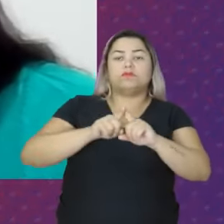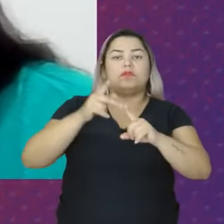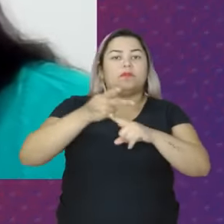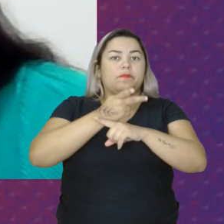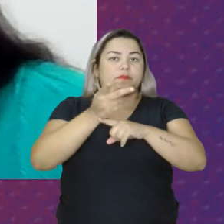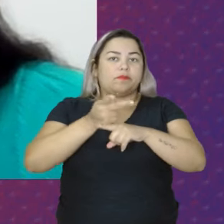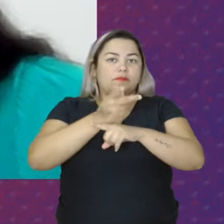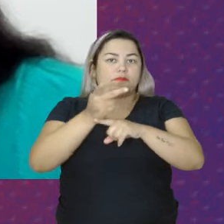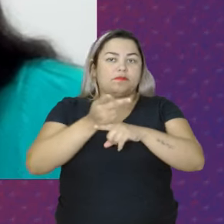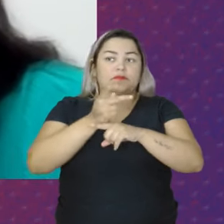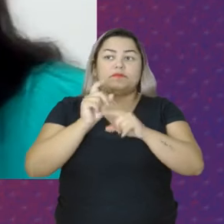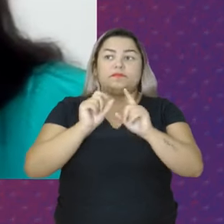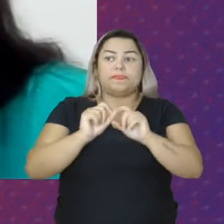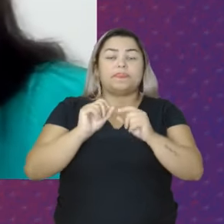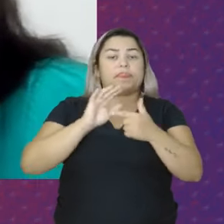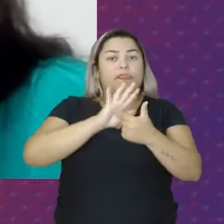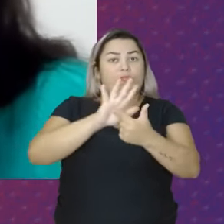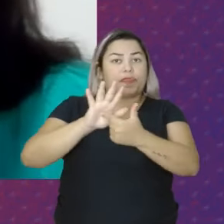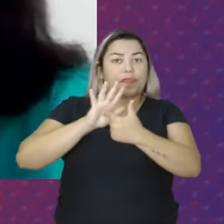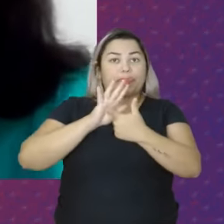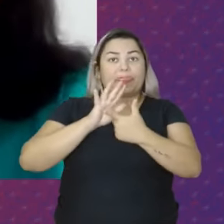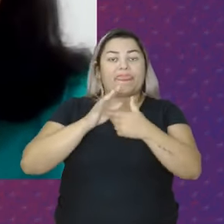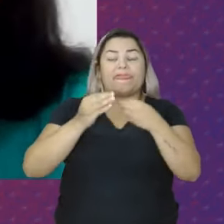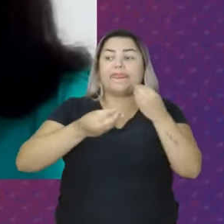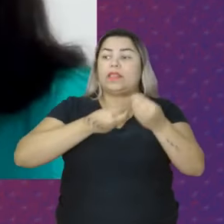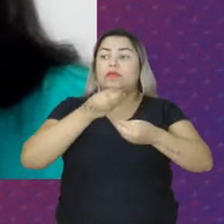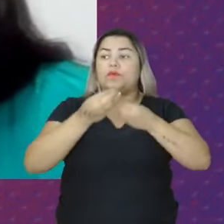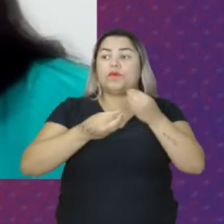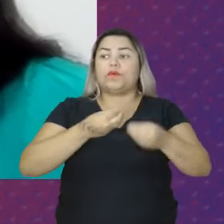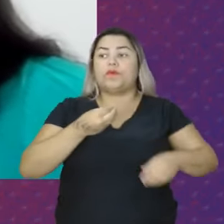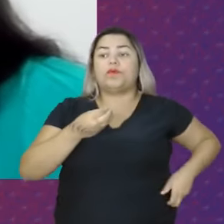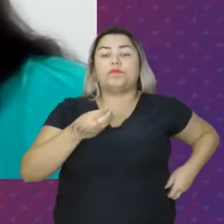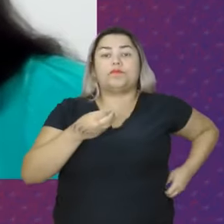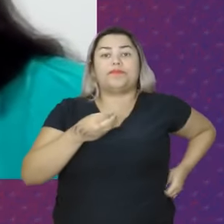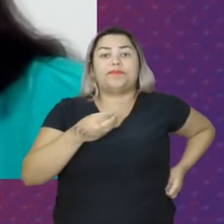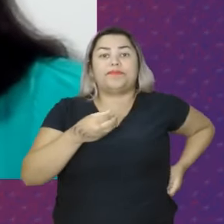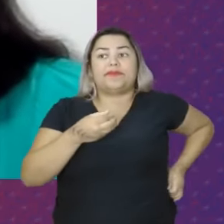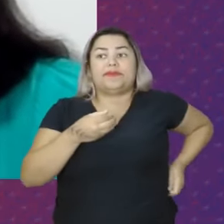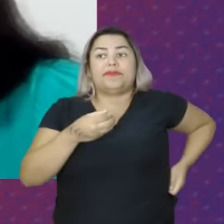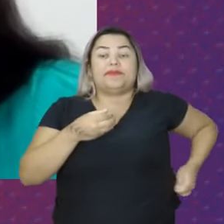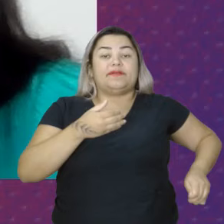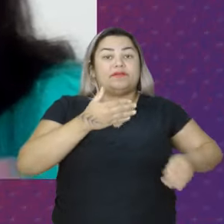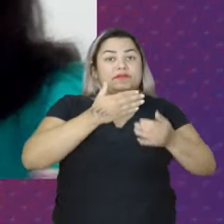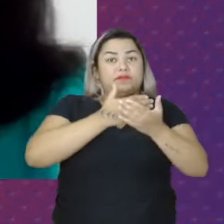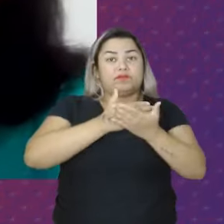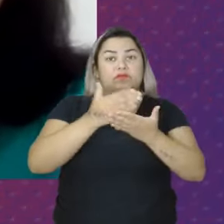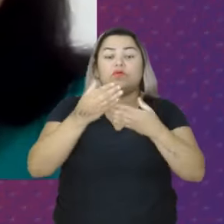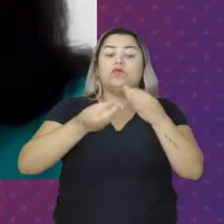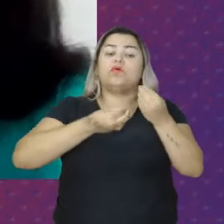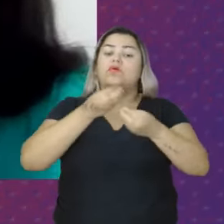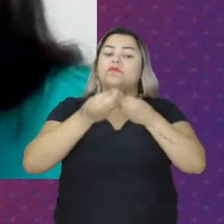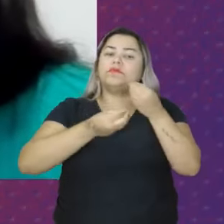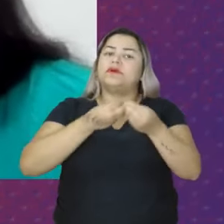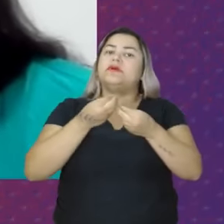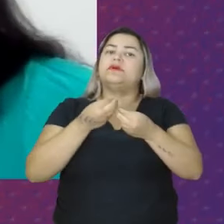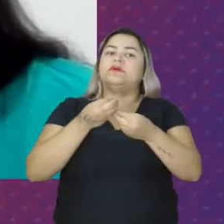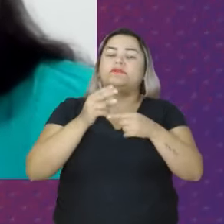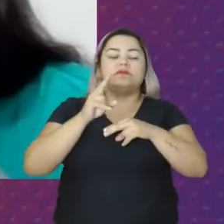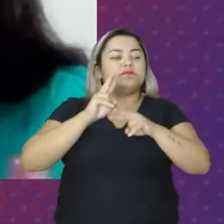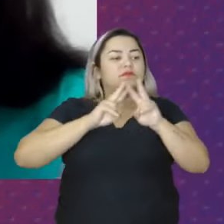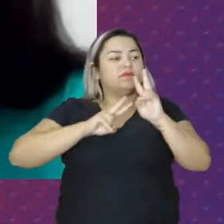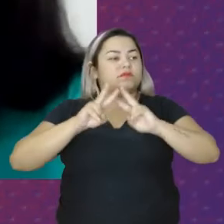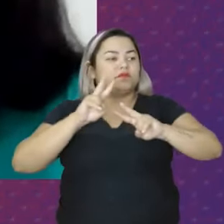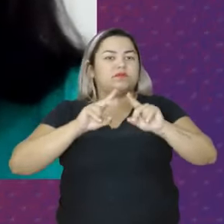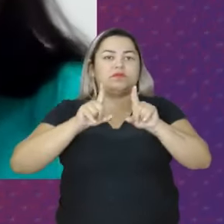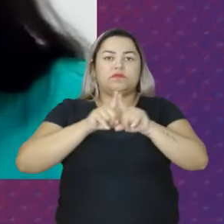Para Para apresentar Realmente Quando foi que ela Iniciou É Como era vista Anteriormente